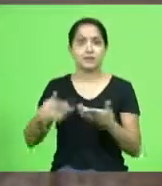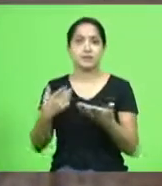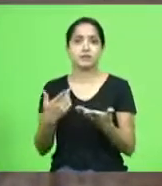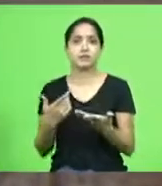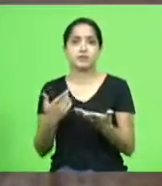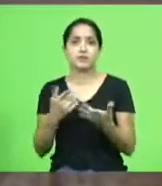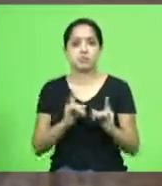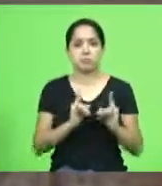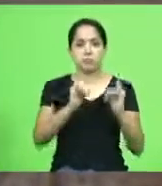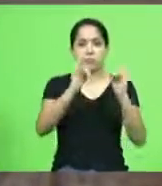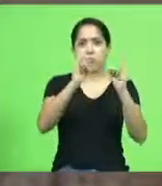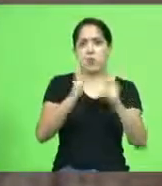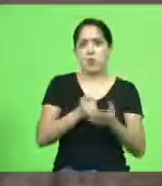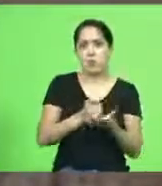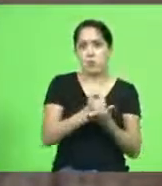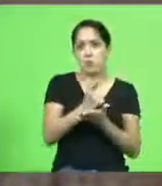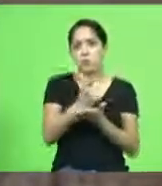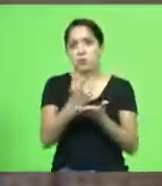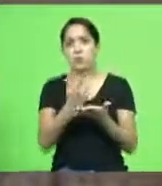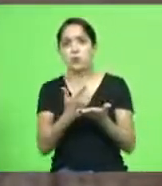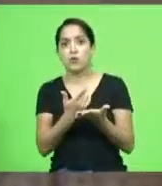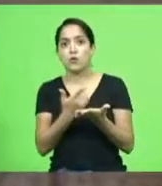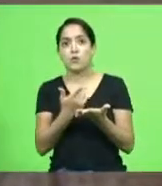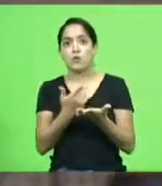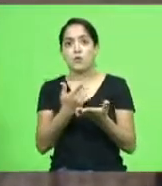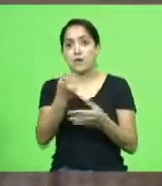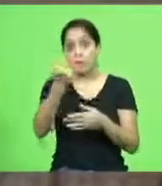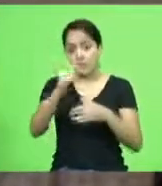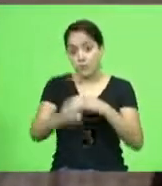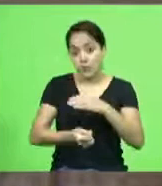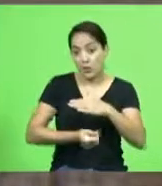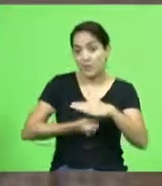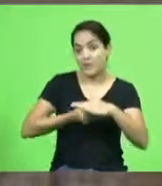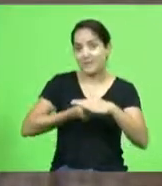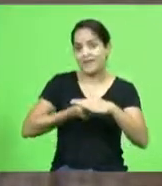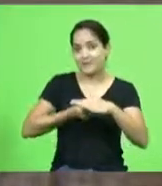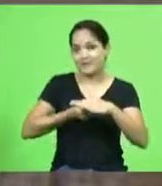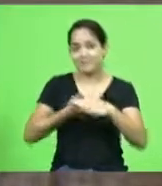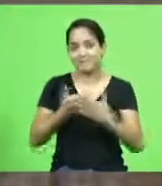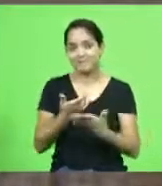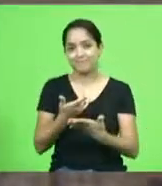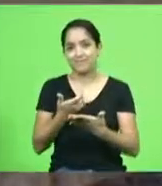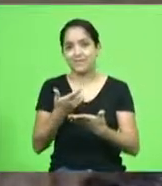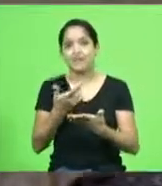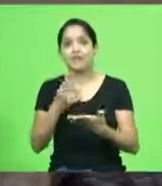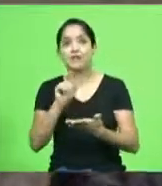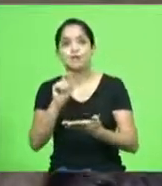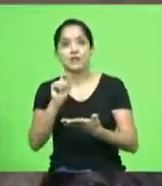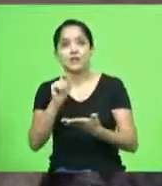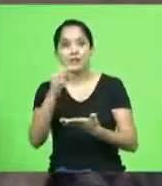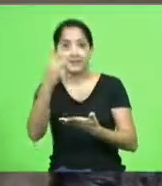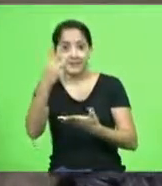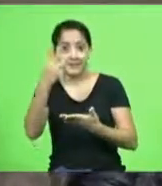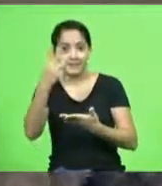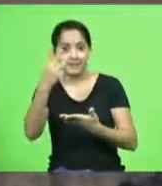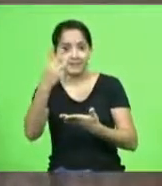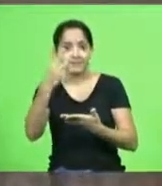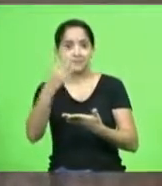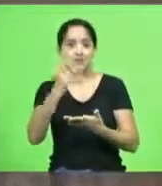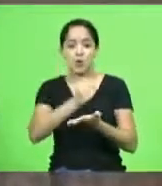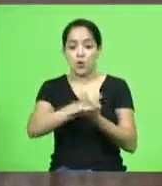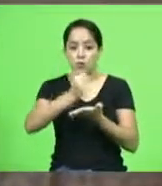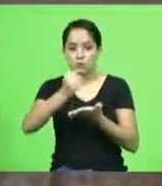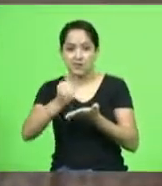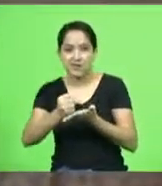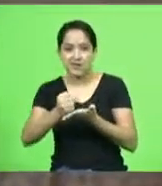propina para paga pela OAS em troca de três contratos com a Petrobras tráfico de influência